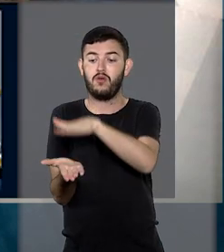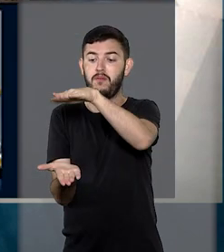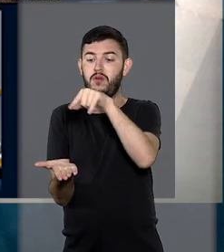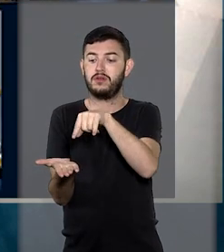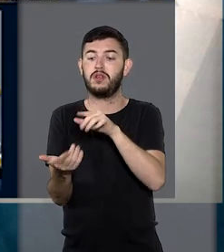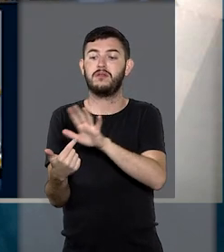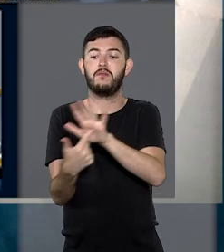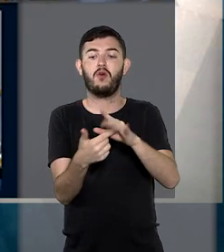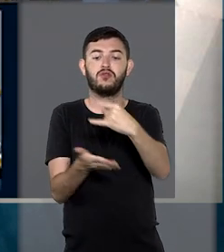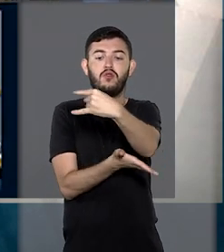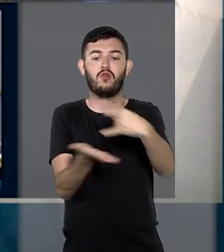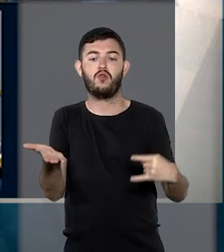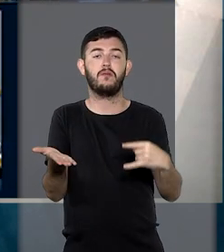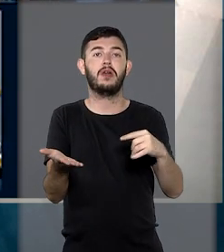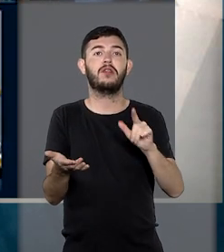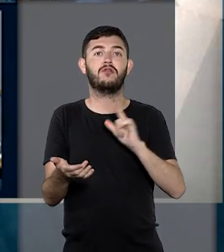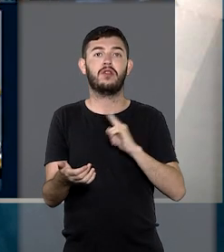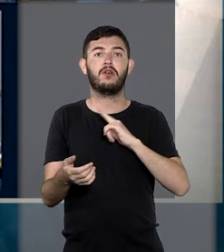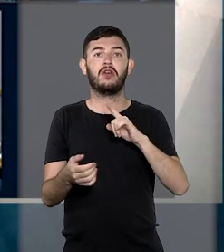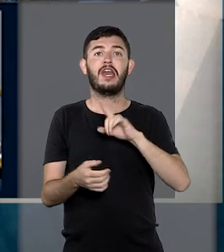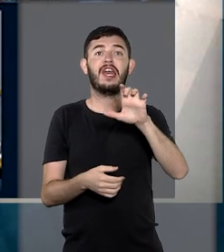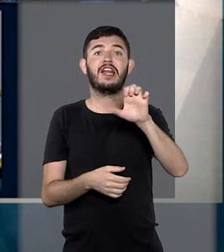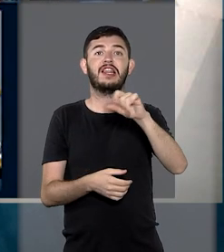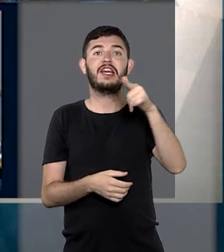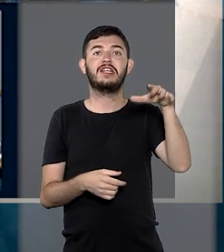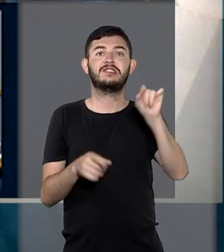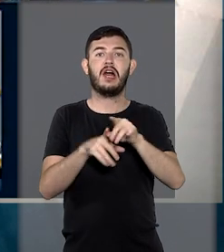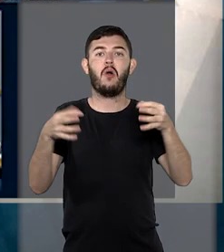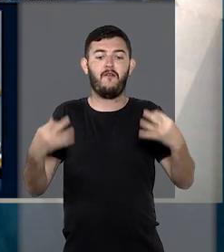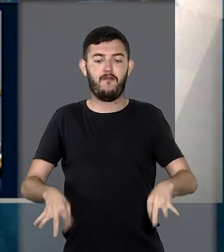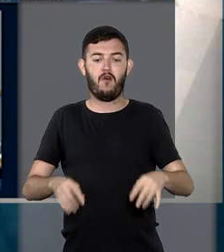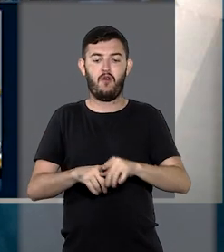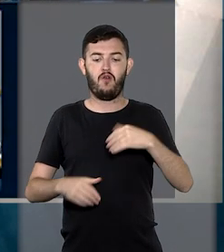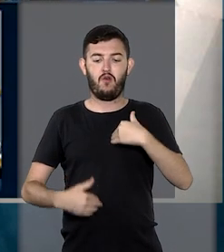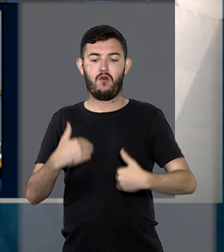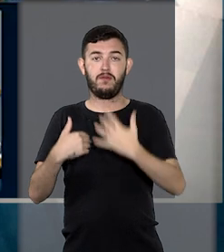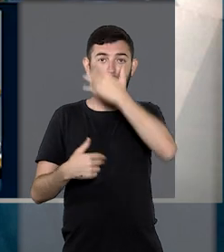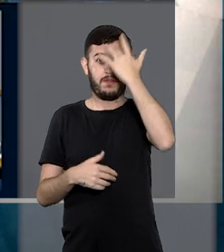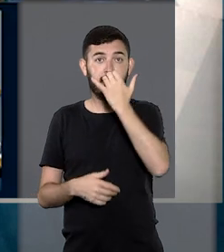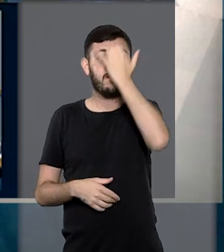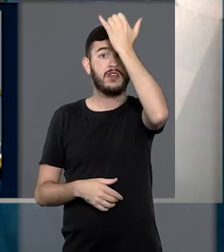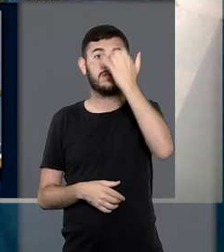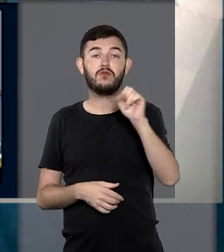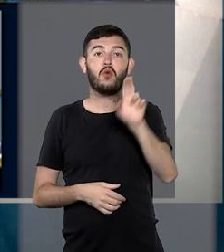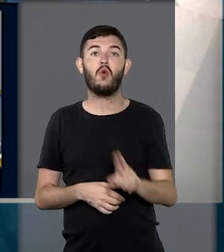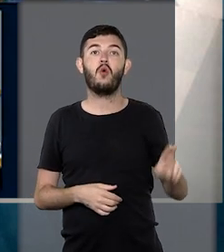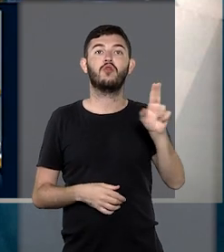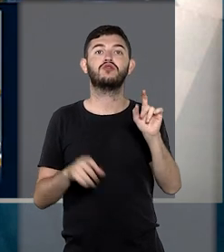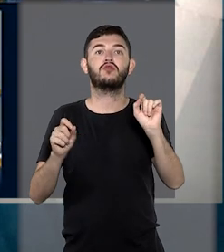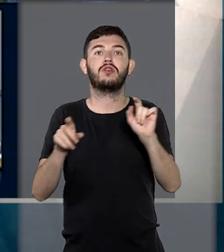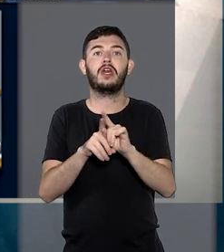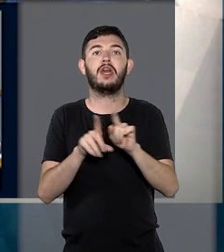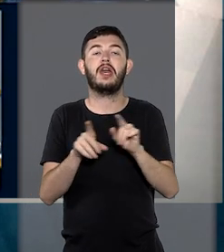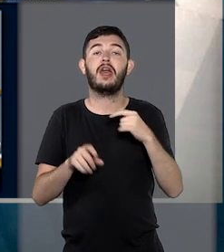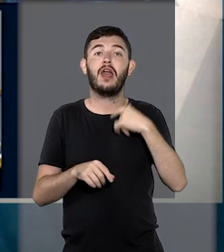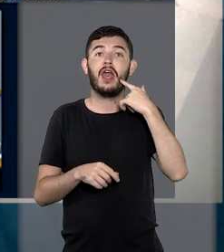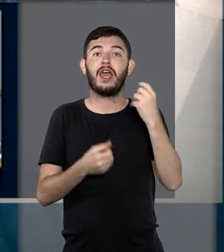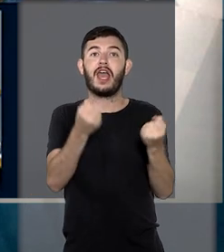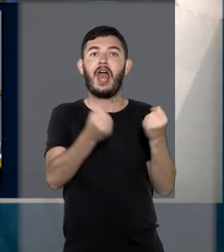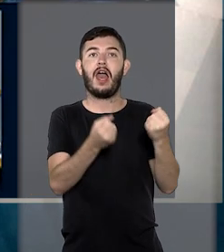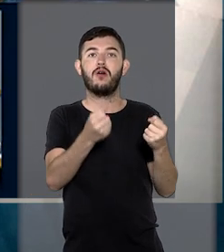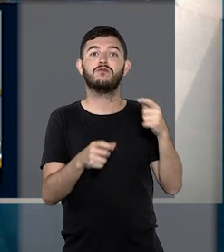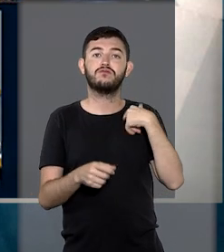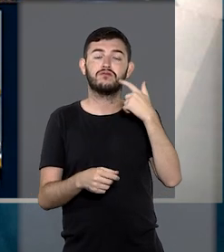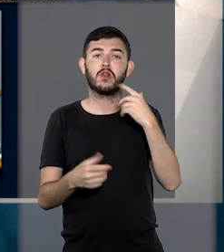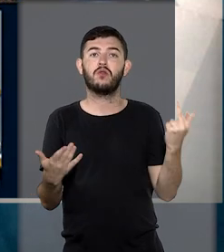que há no processo um laudo que indica diversas lesões no corpo da vítima, possivelmente em virtude do uso dos gases na viatura, que